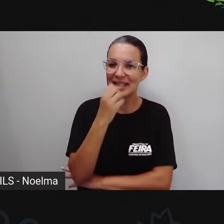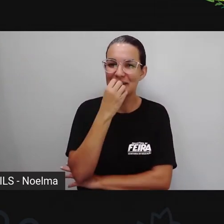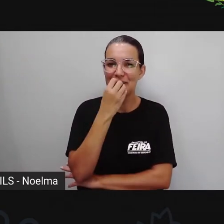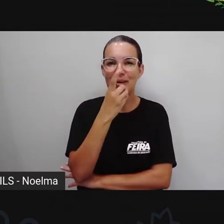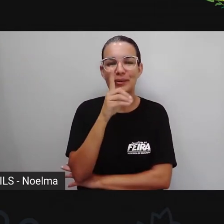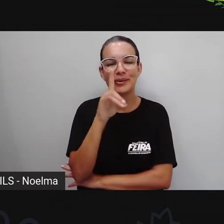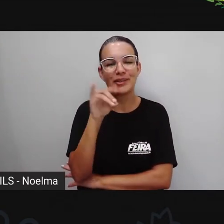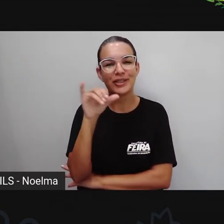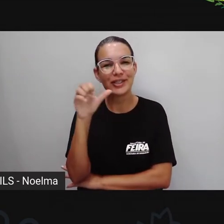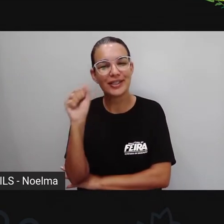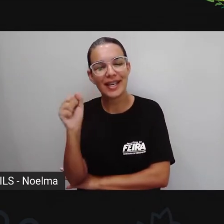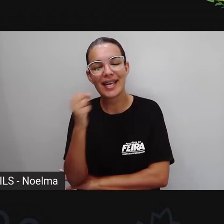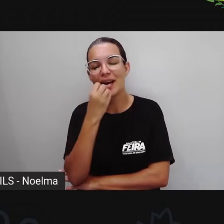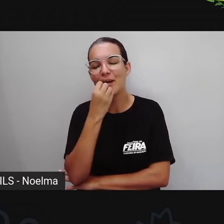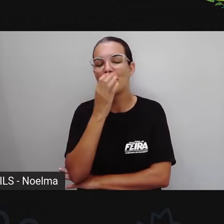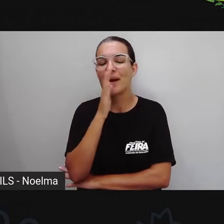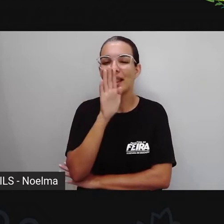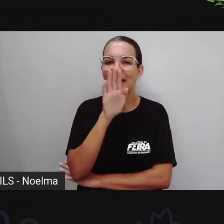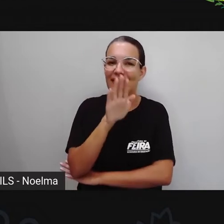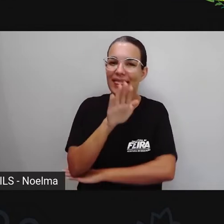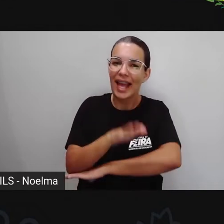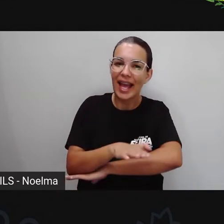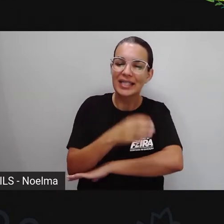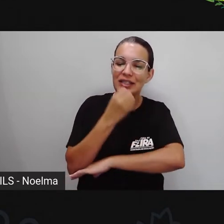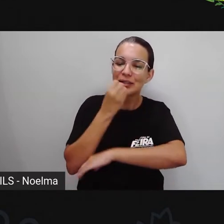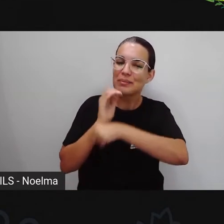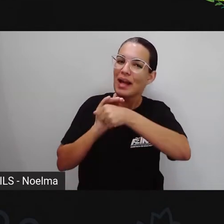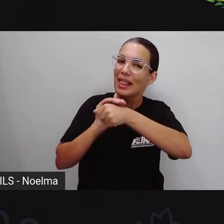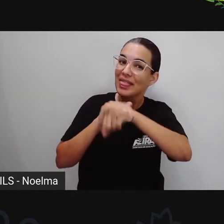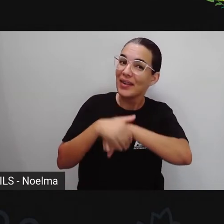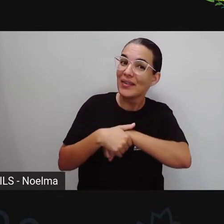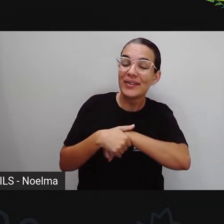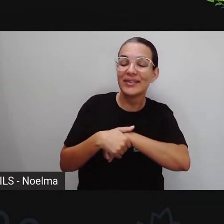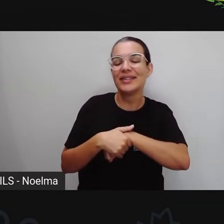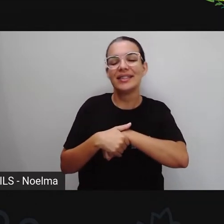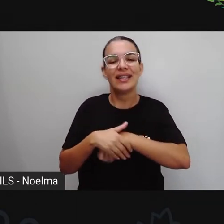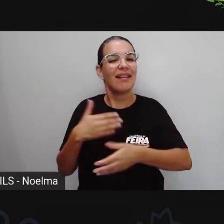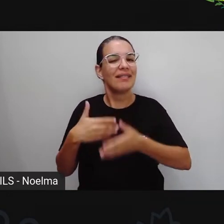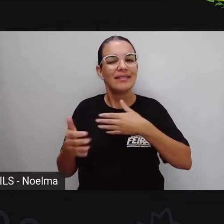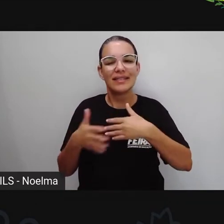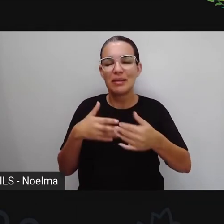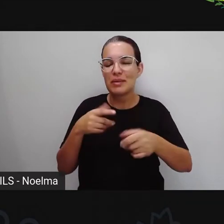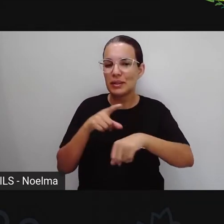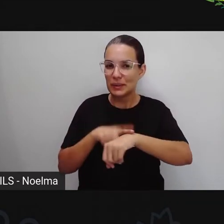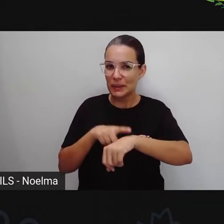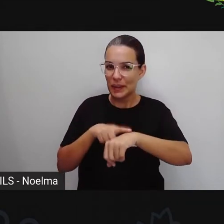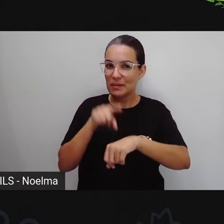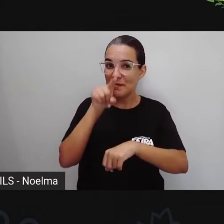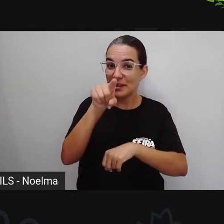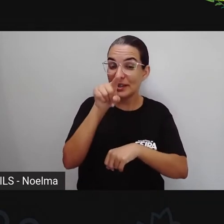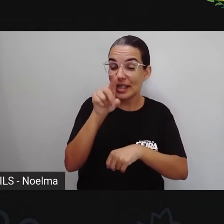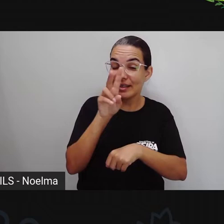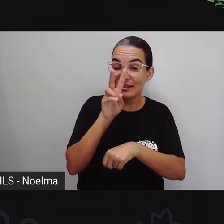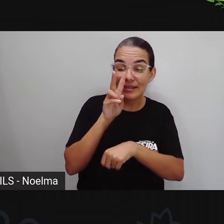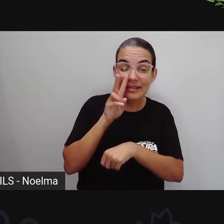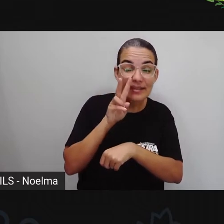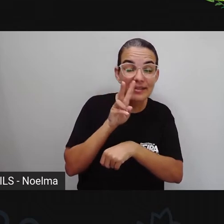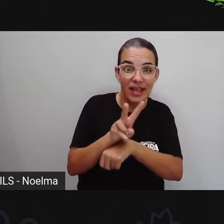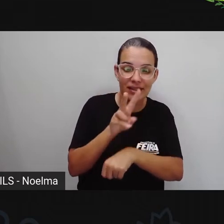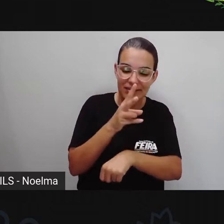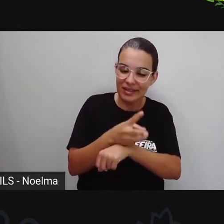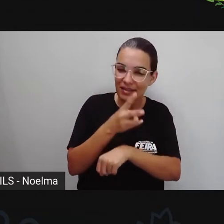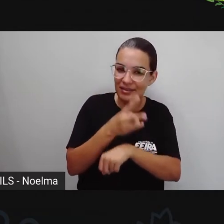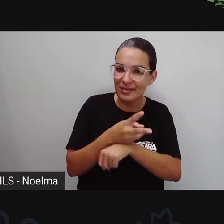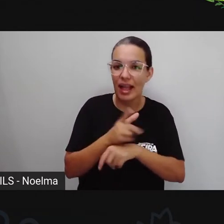dia, boa tarde, boa noite, independente aí do horário que você esteja assistindo essa videoaula, né,